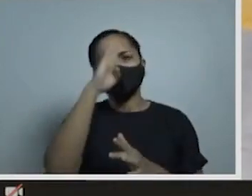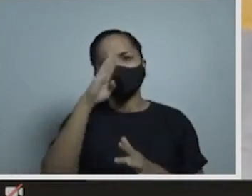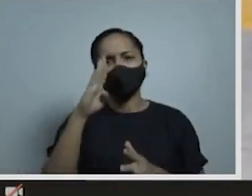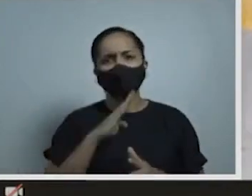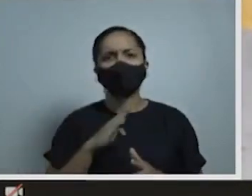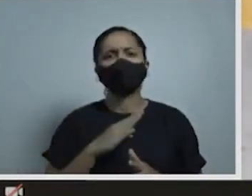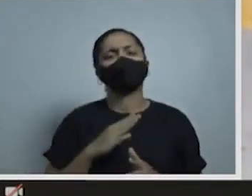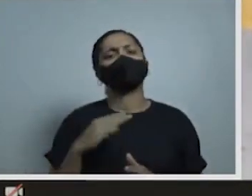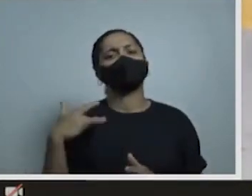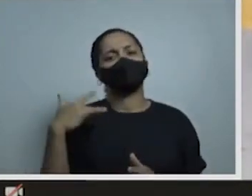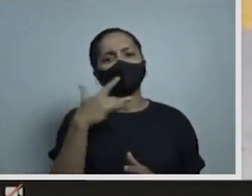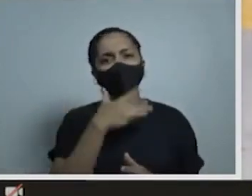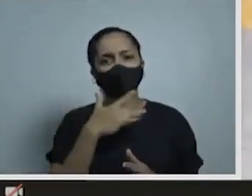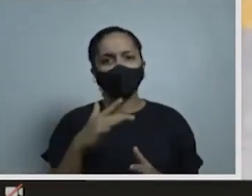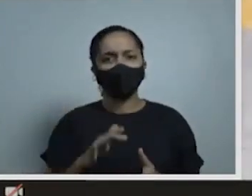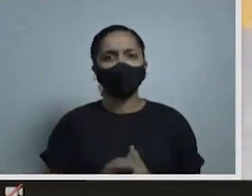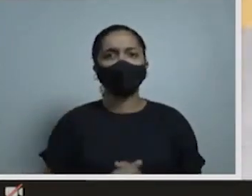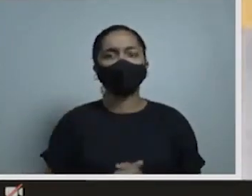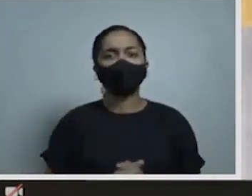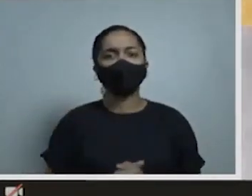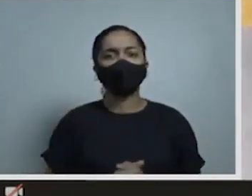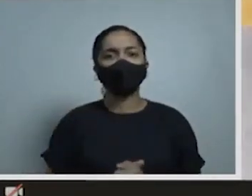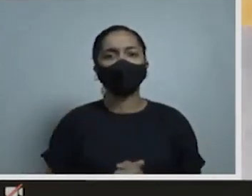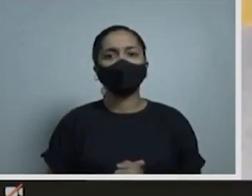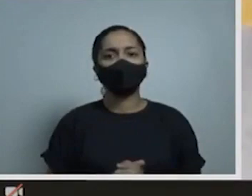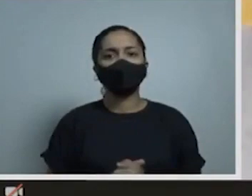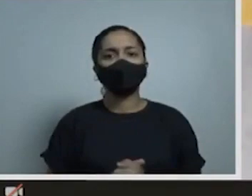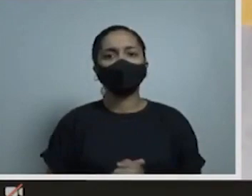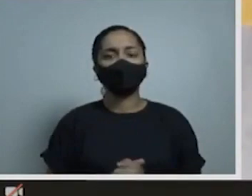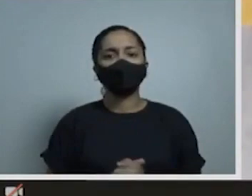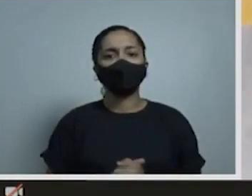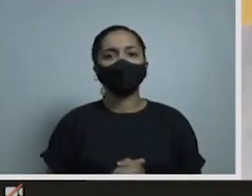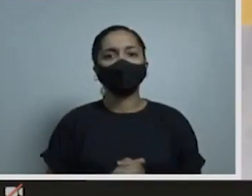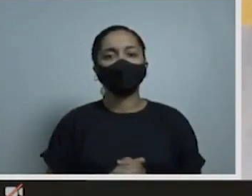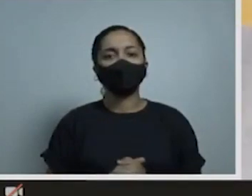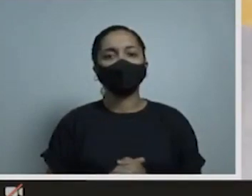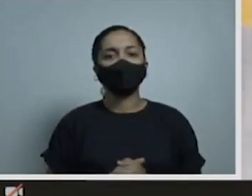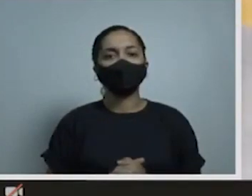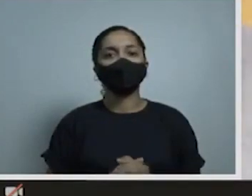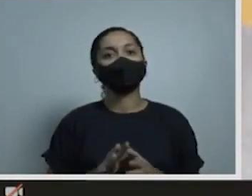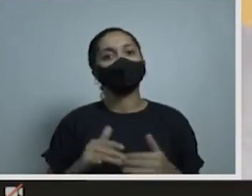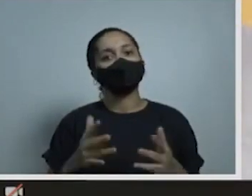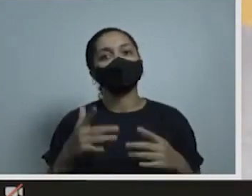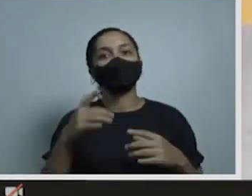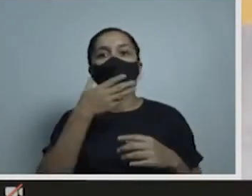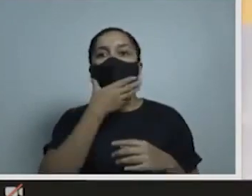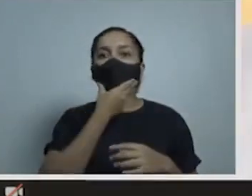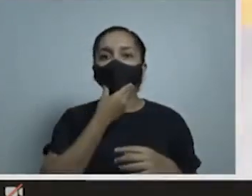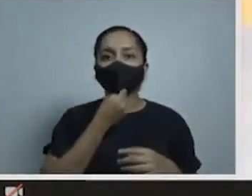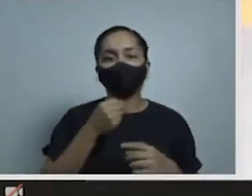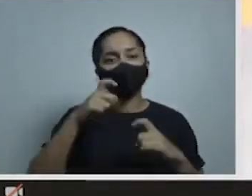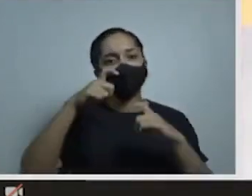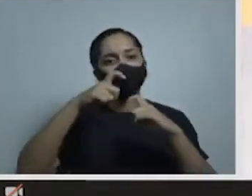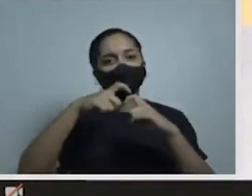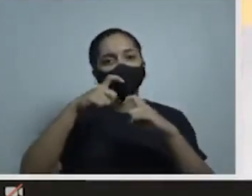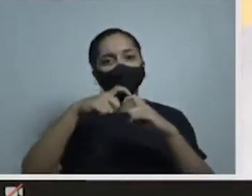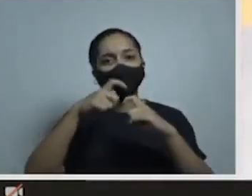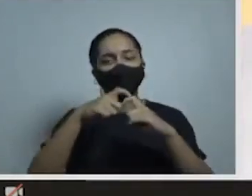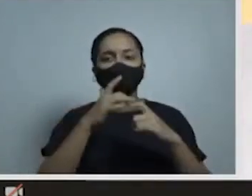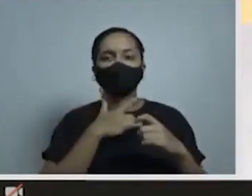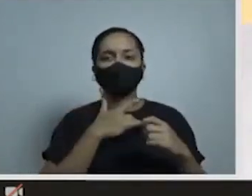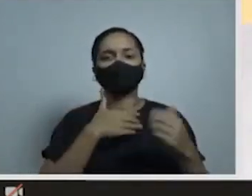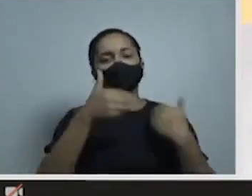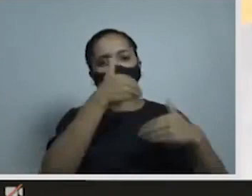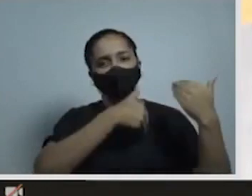longos do que talvez eu pudesse chegar, com sua capacidade técnica óbvia, como médico cardiologista.